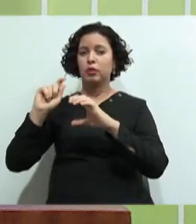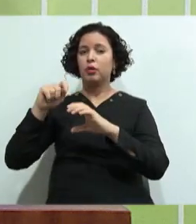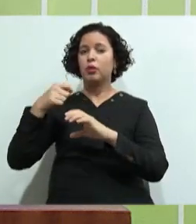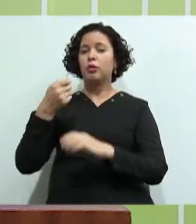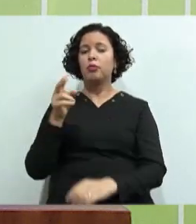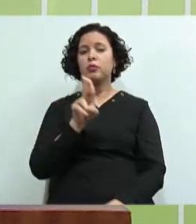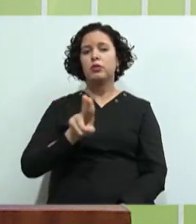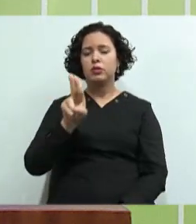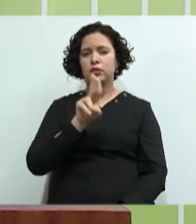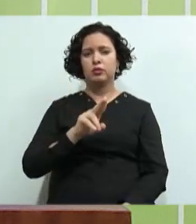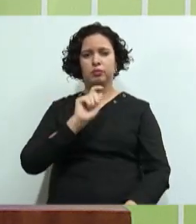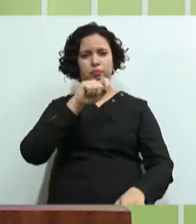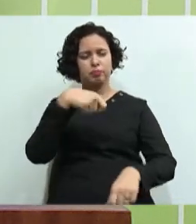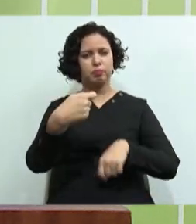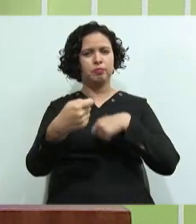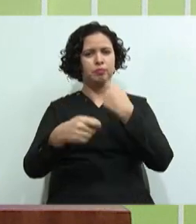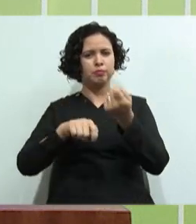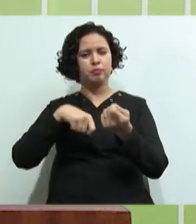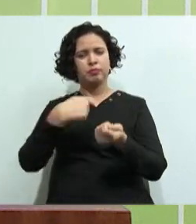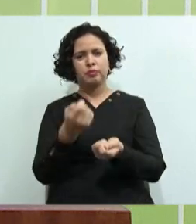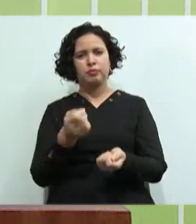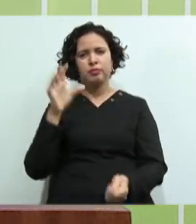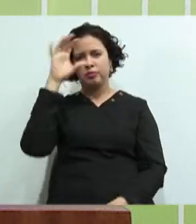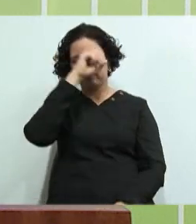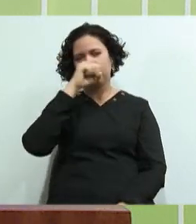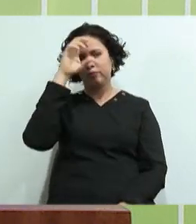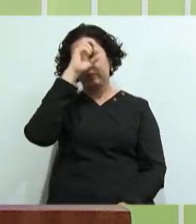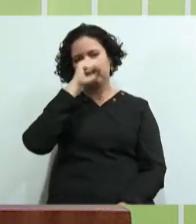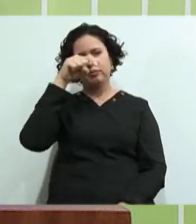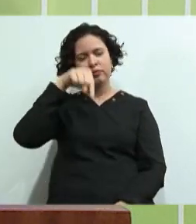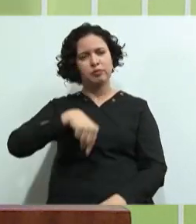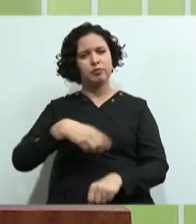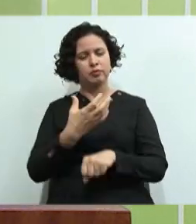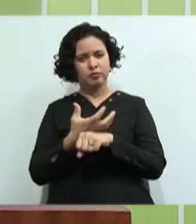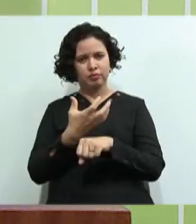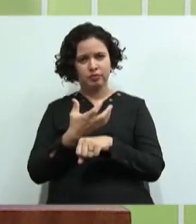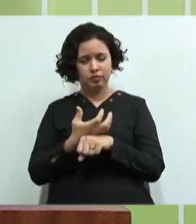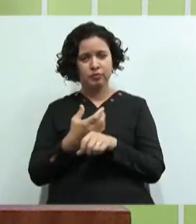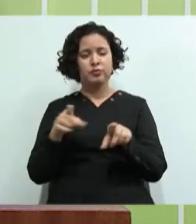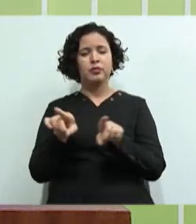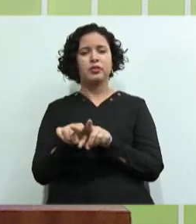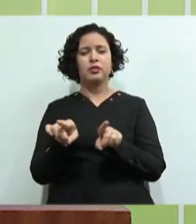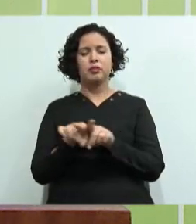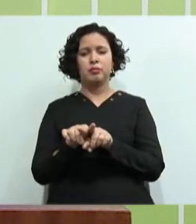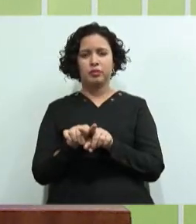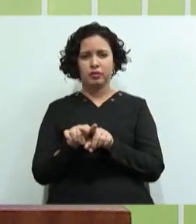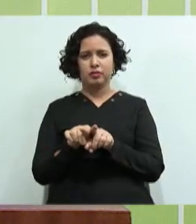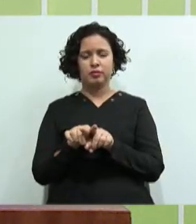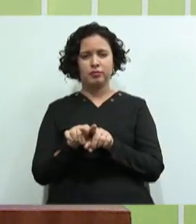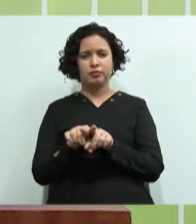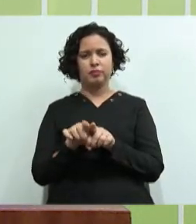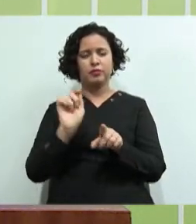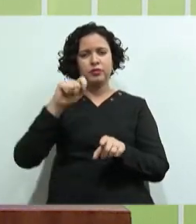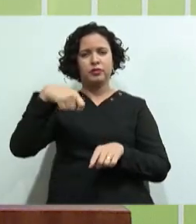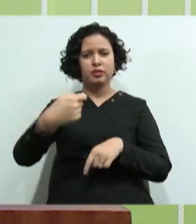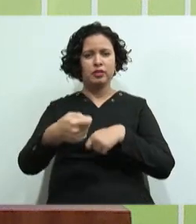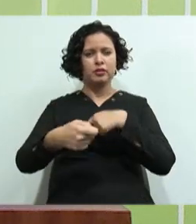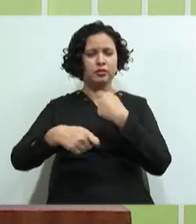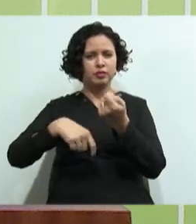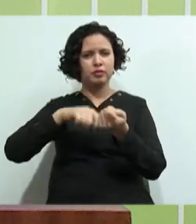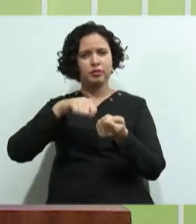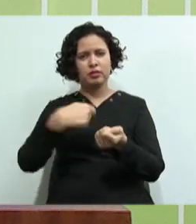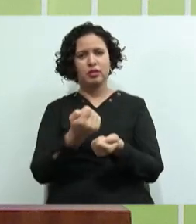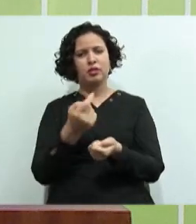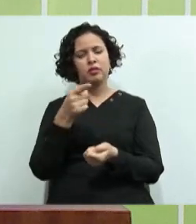você aprendeu Durante a disciplina Ou até mesmo Sinais que você pode Estar usando A partir, né? Da busca Em